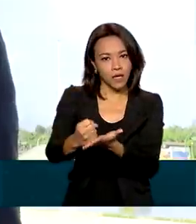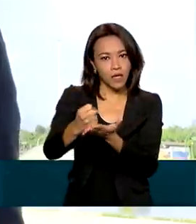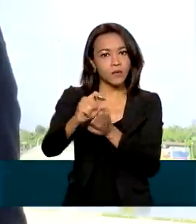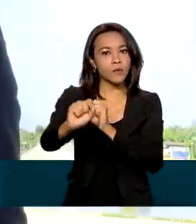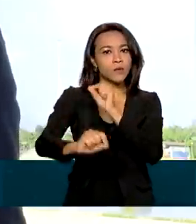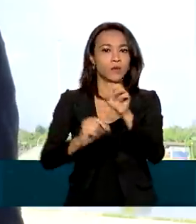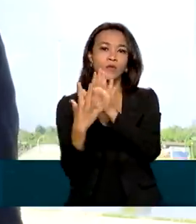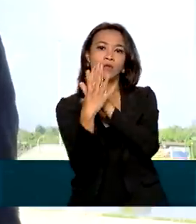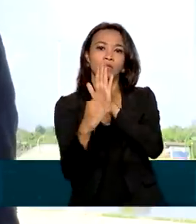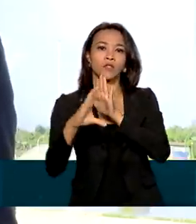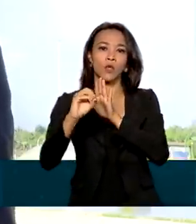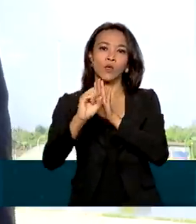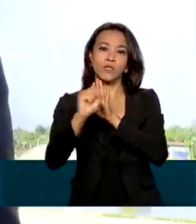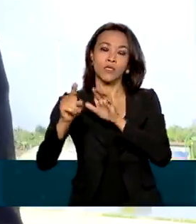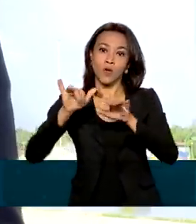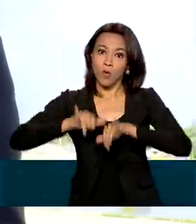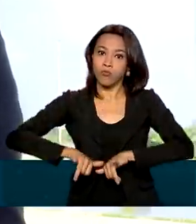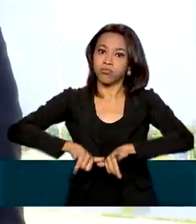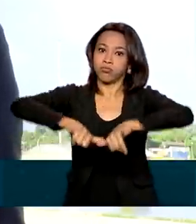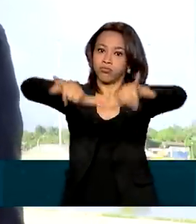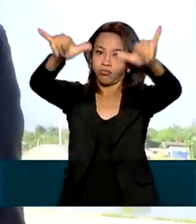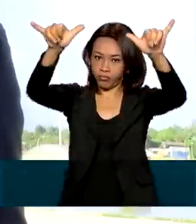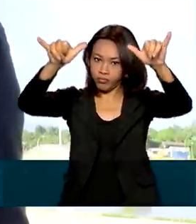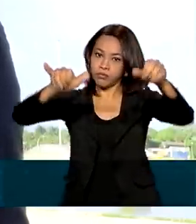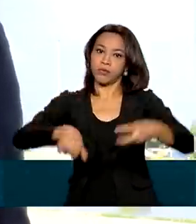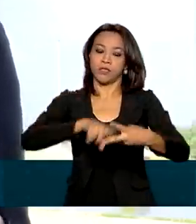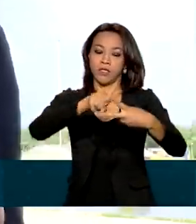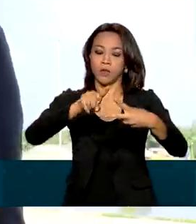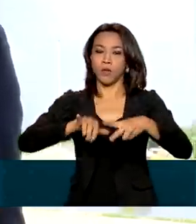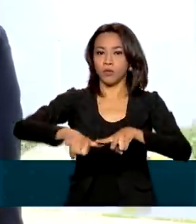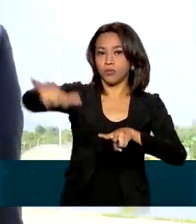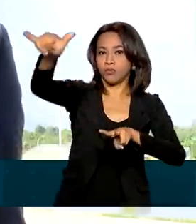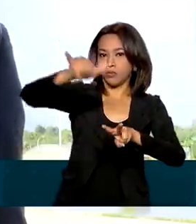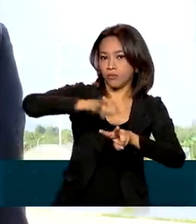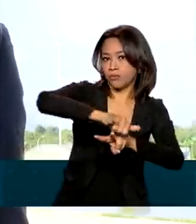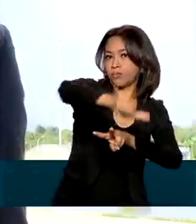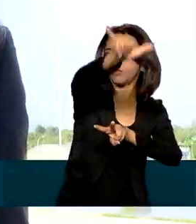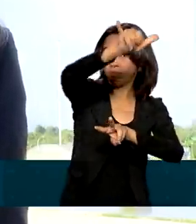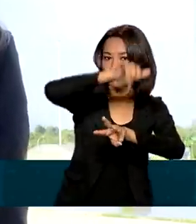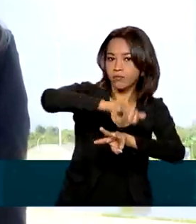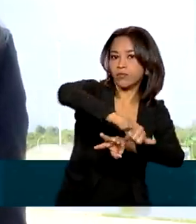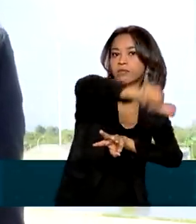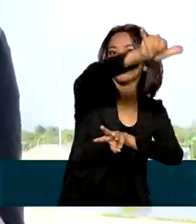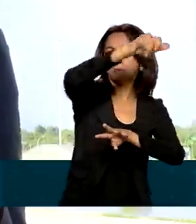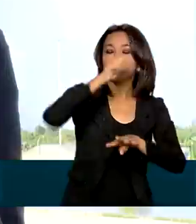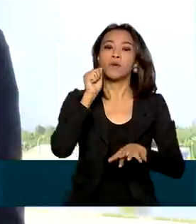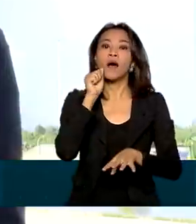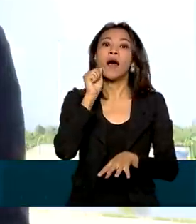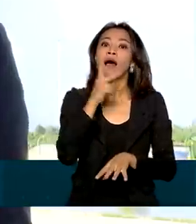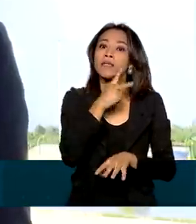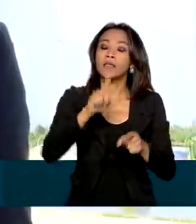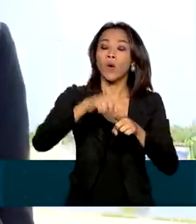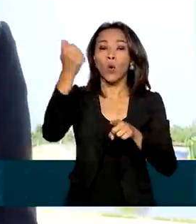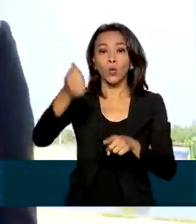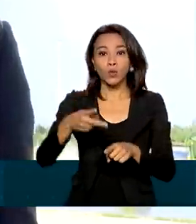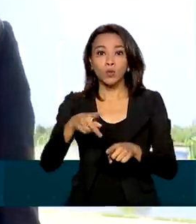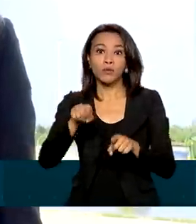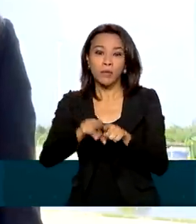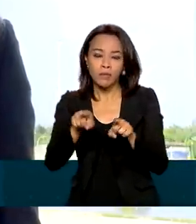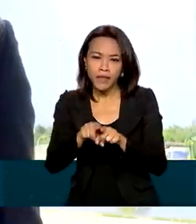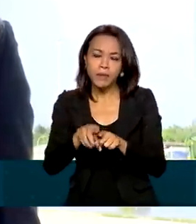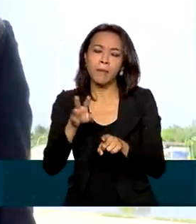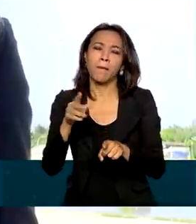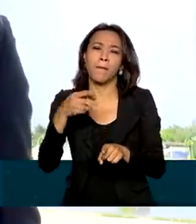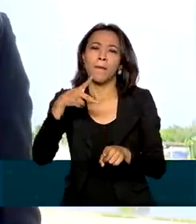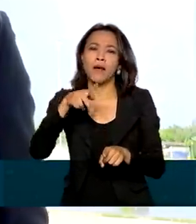dos aeroportos de Manaus, Tefé e Tabatinga, no Amazonas, Rio Branco e Cruzeiro do Sul, no Acre, Porto Velho, em Rondônia e Boa Vista,